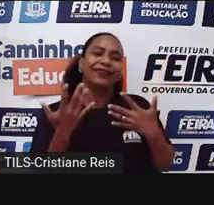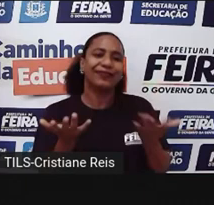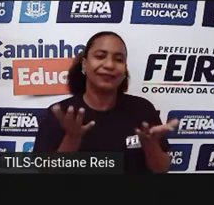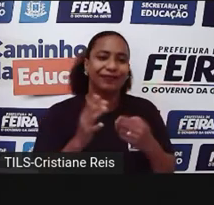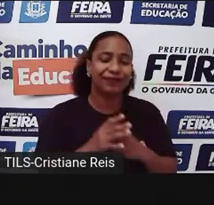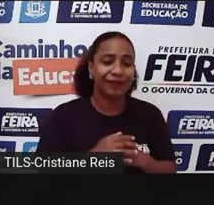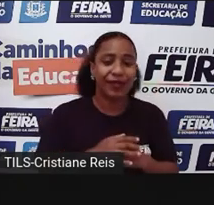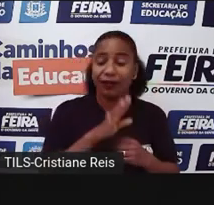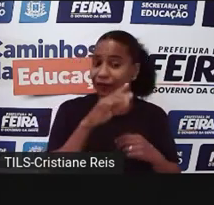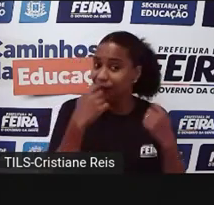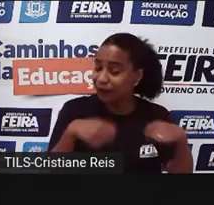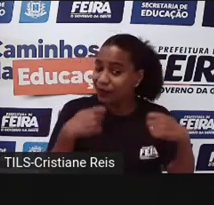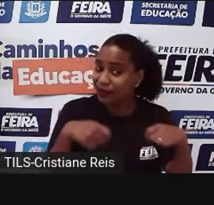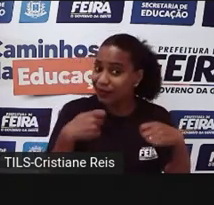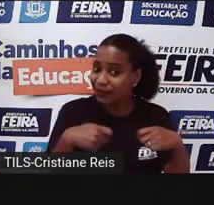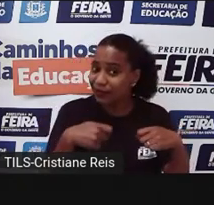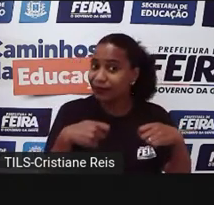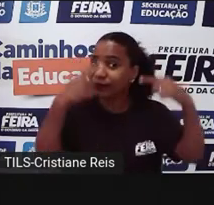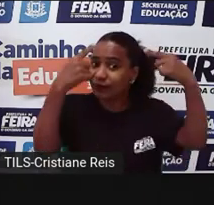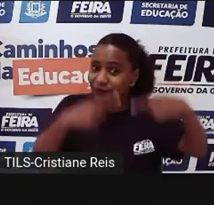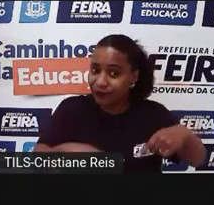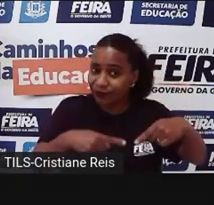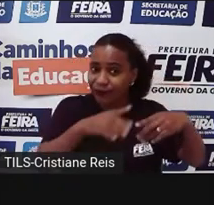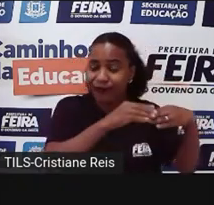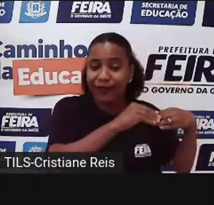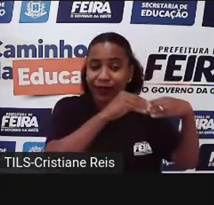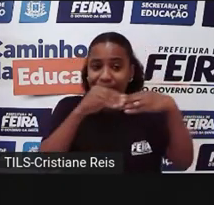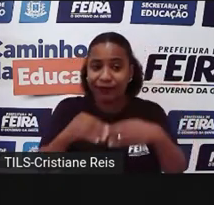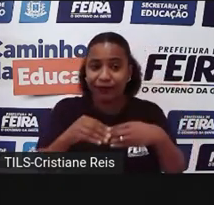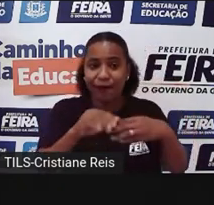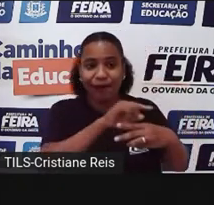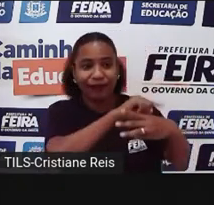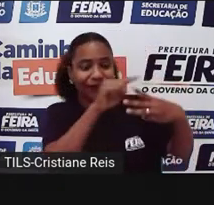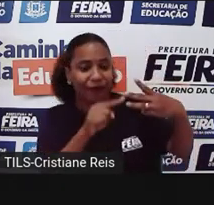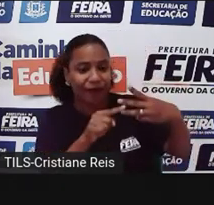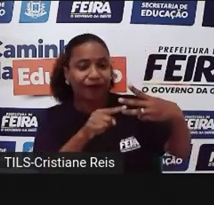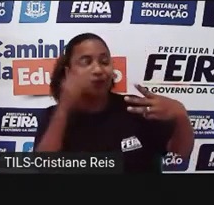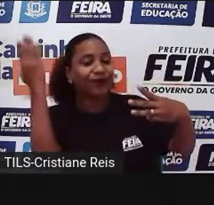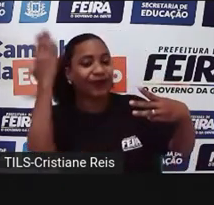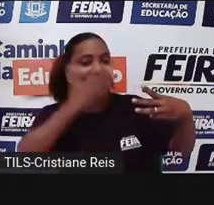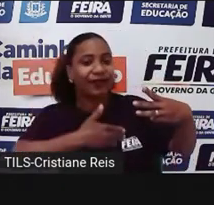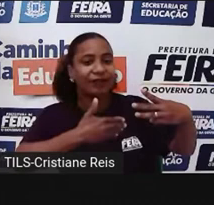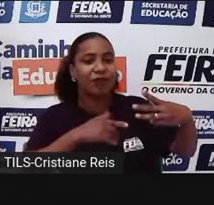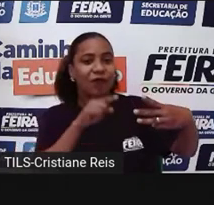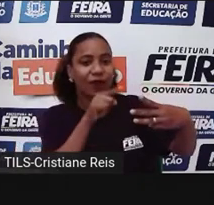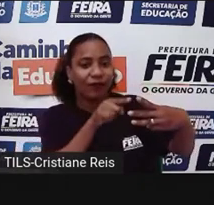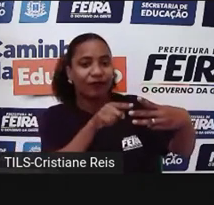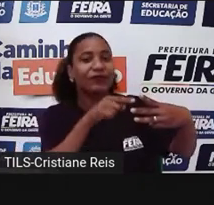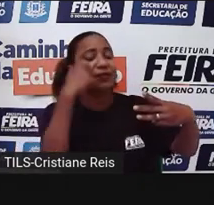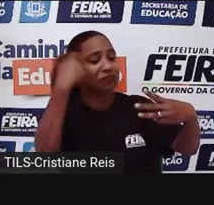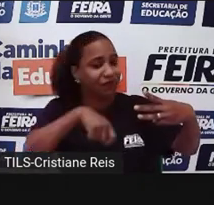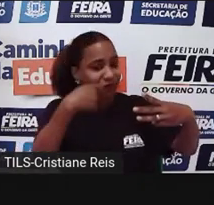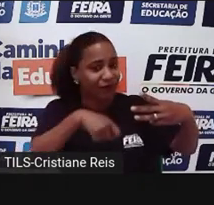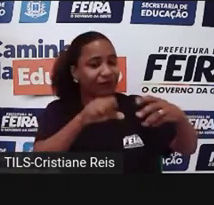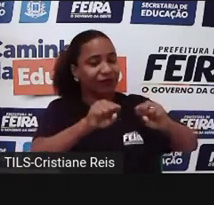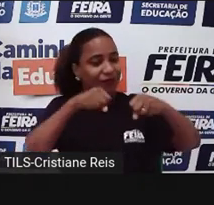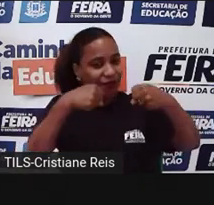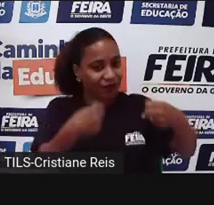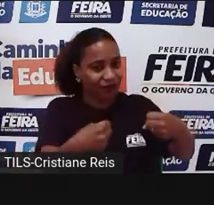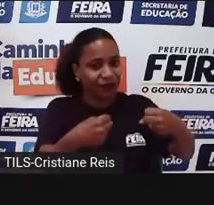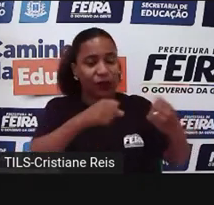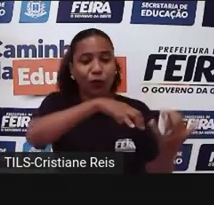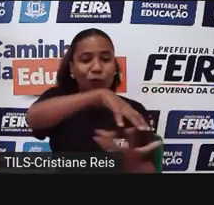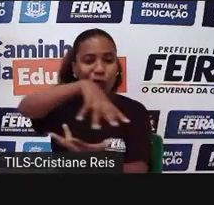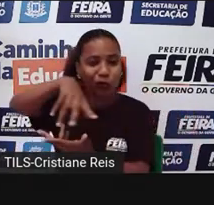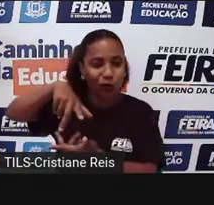desafio. Você vai ter que trazer aqui até mim três provas de que você merece as histórias do mundo todo.